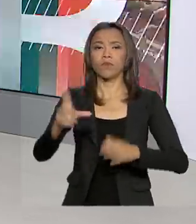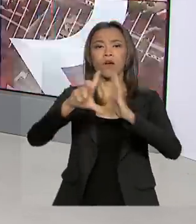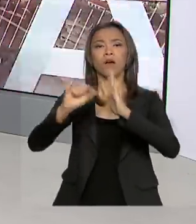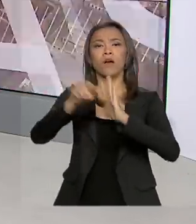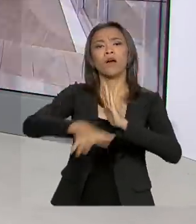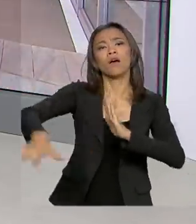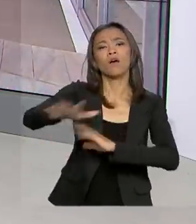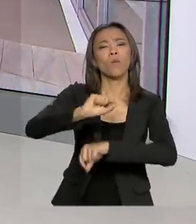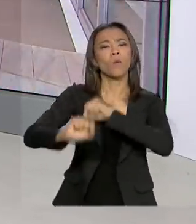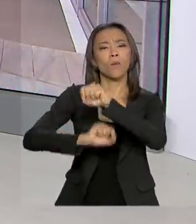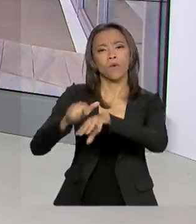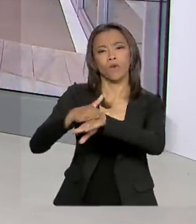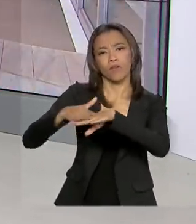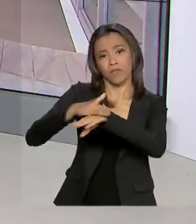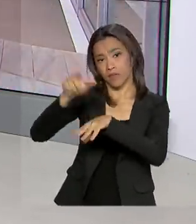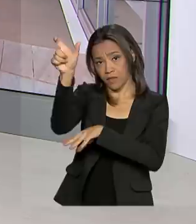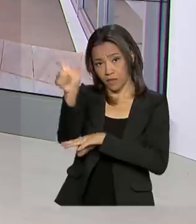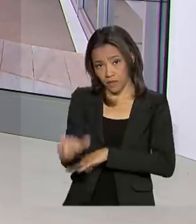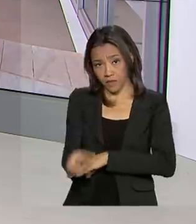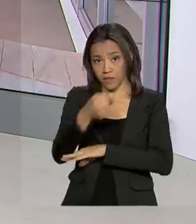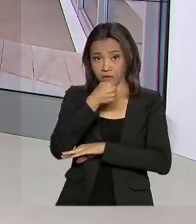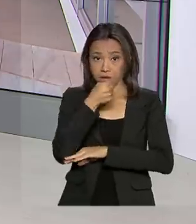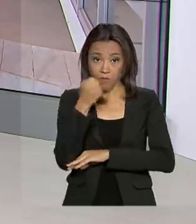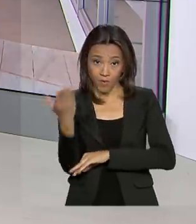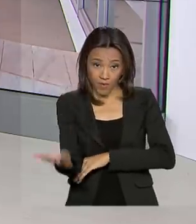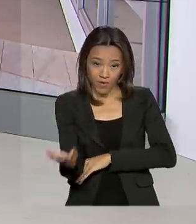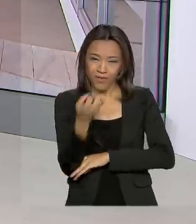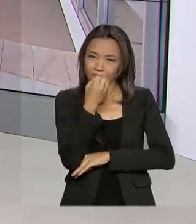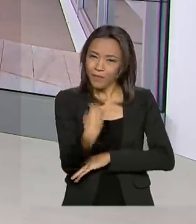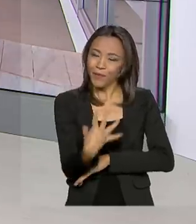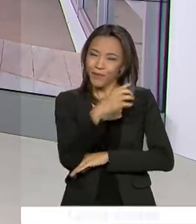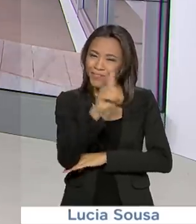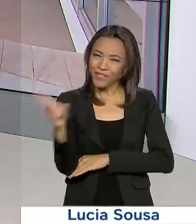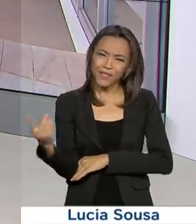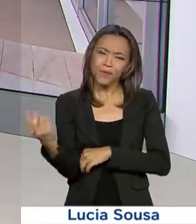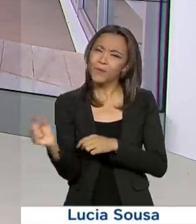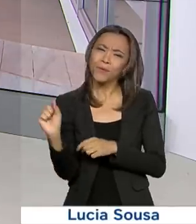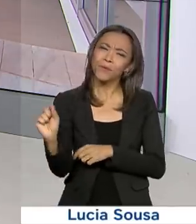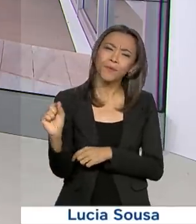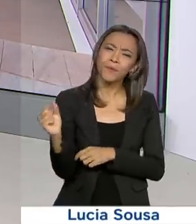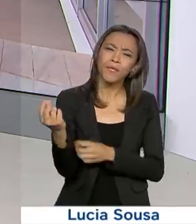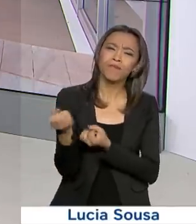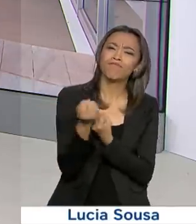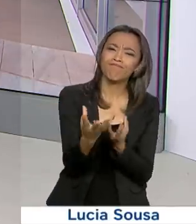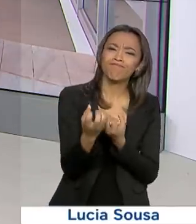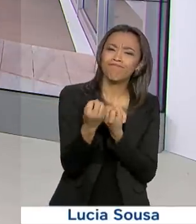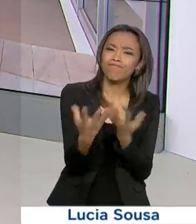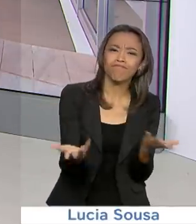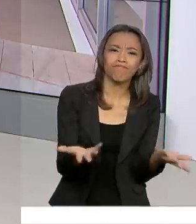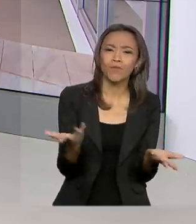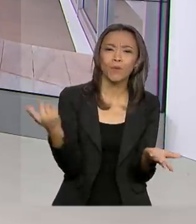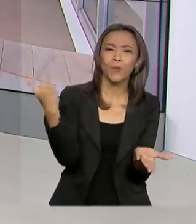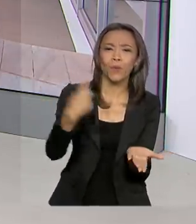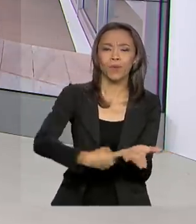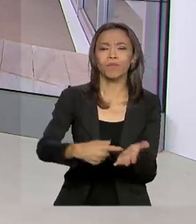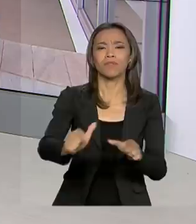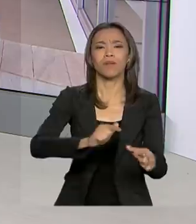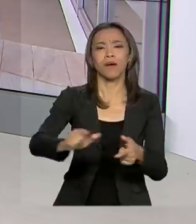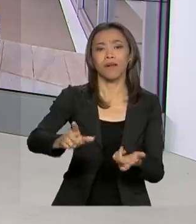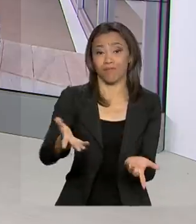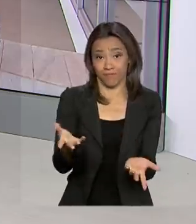Planalto falar com a repórter Luciana Colares de Holanda. Luciana, bom dia. Que informações você tem sobre os compromissos de hoje do presidente?